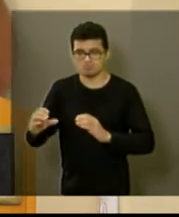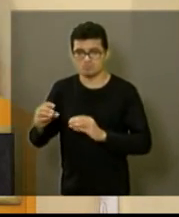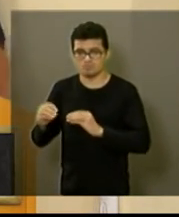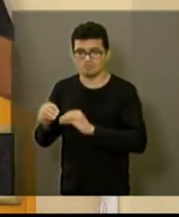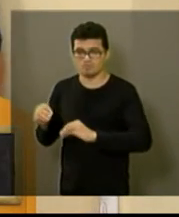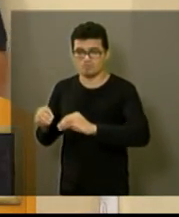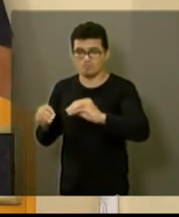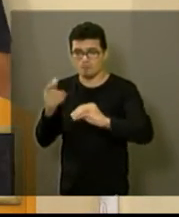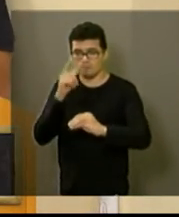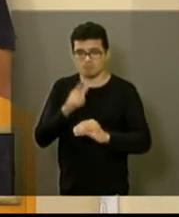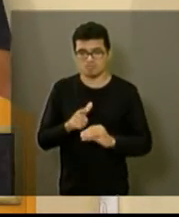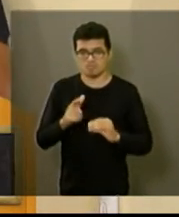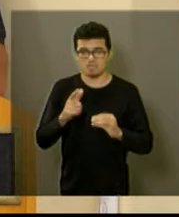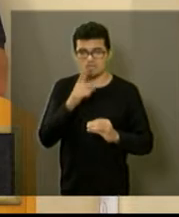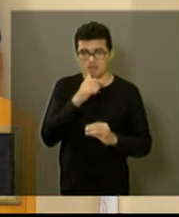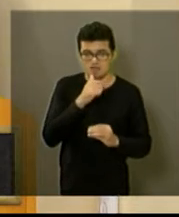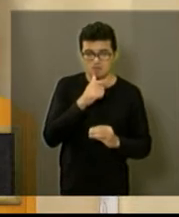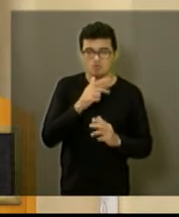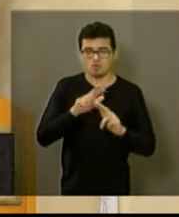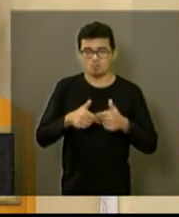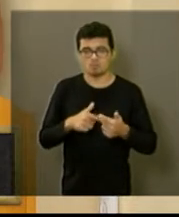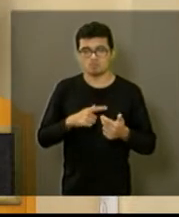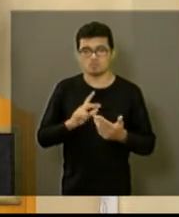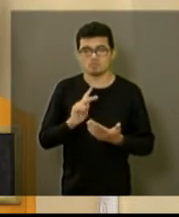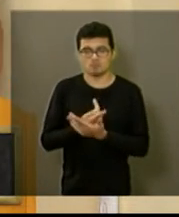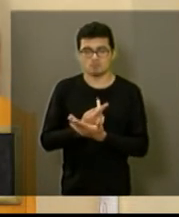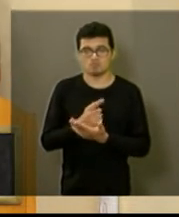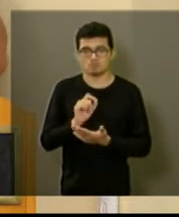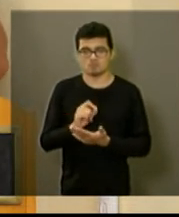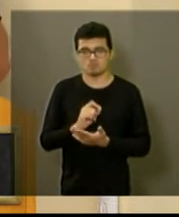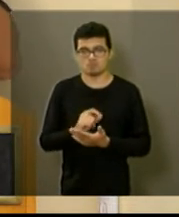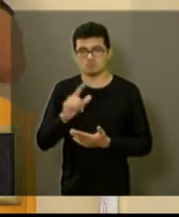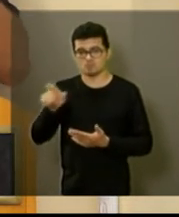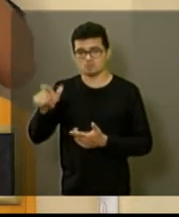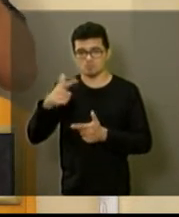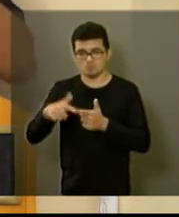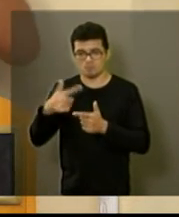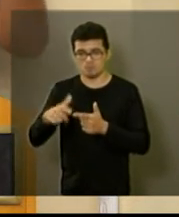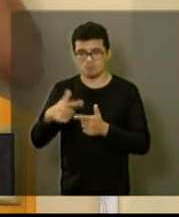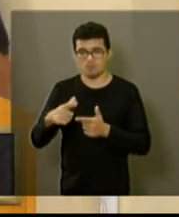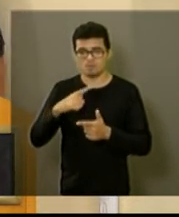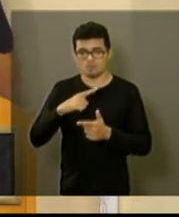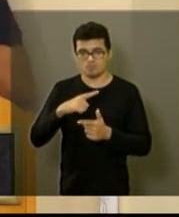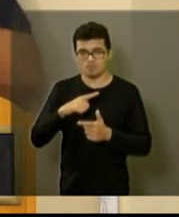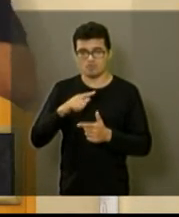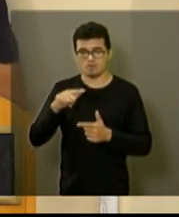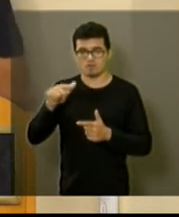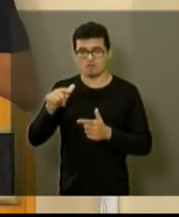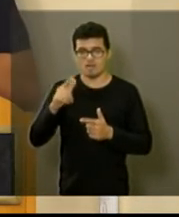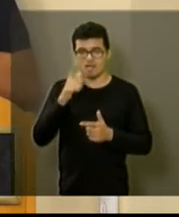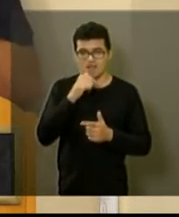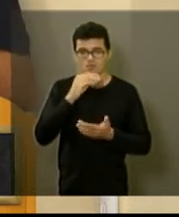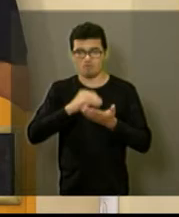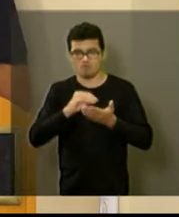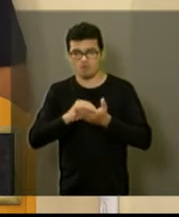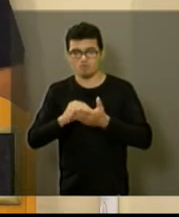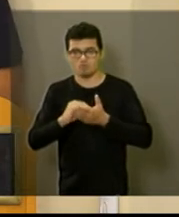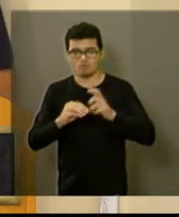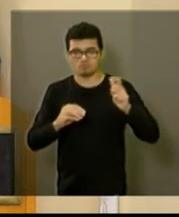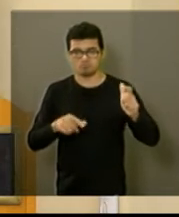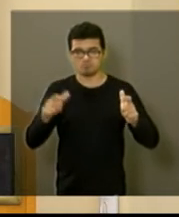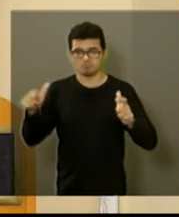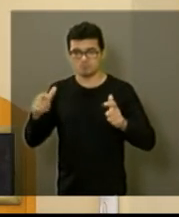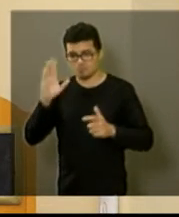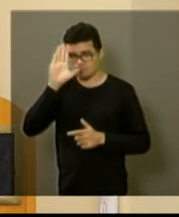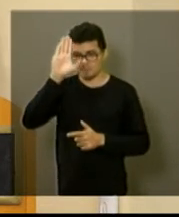chegar para suprir por isso que às vezes acaba desse problema acaba gerando a falta de água em algum outro setor pode acontecer principalmente em dias